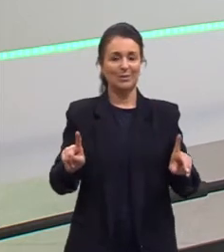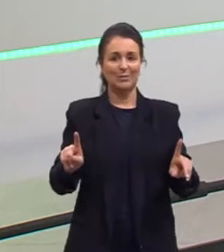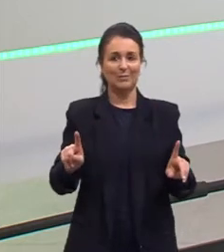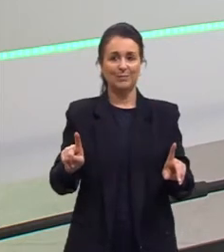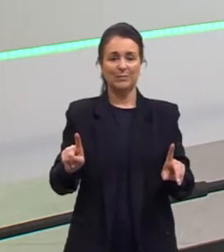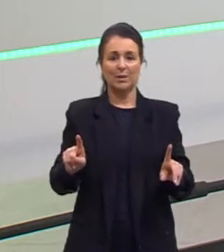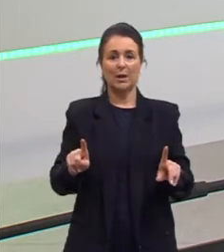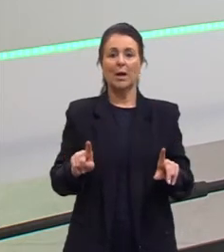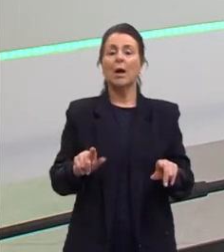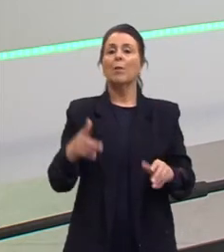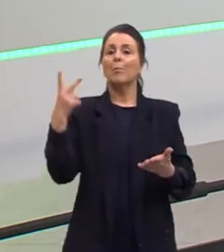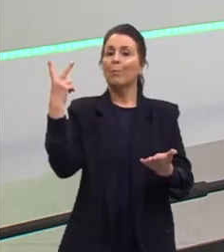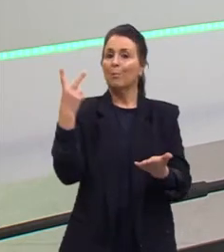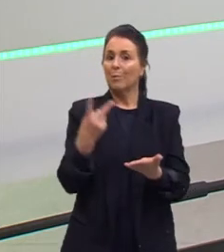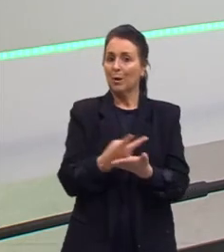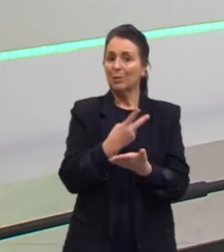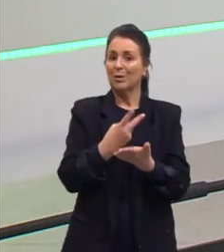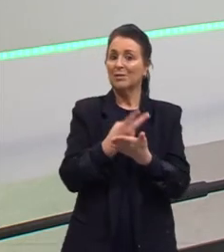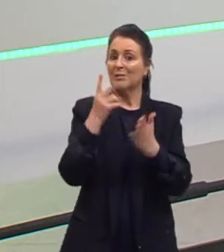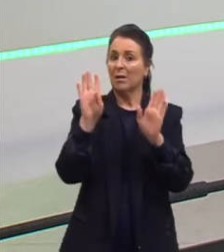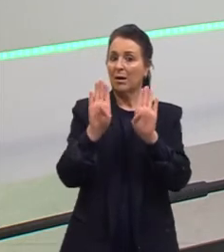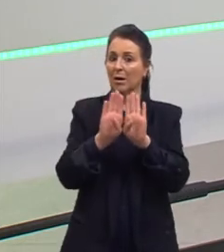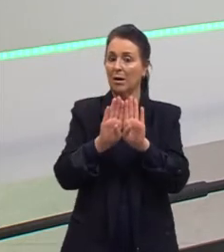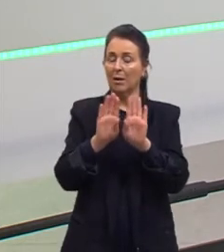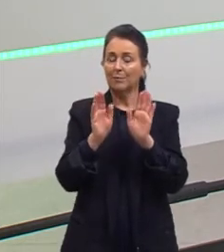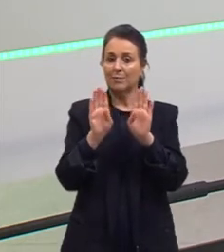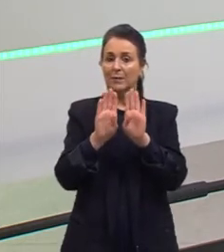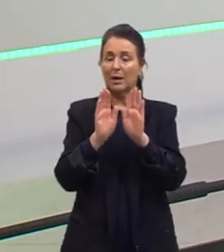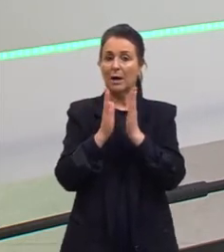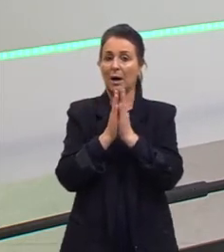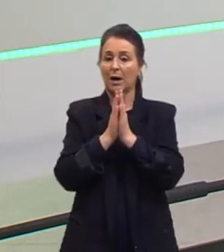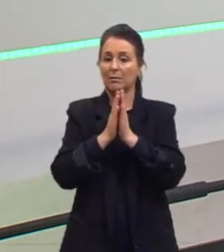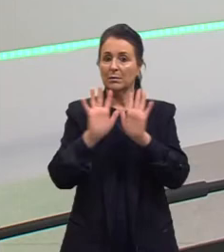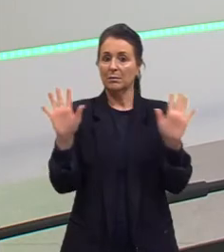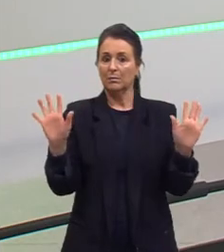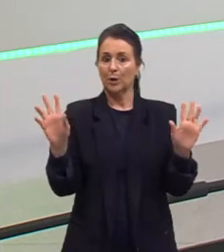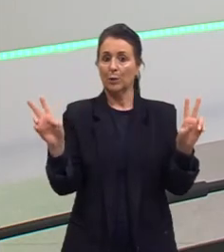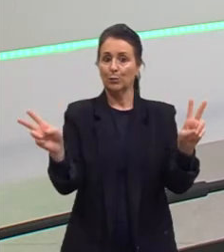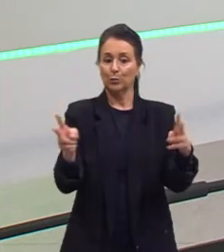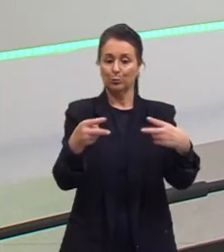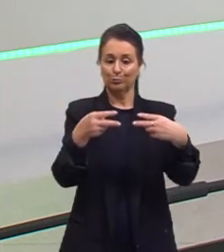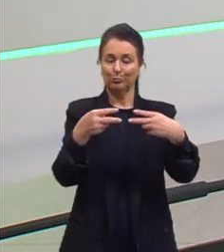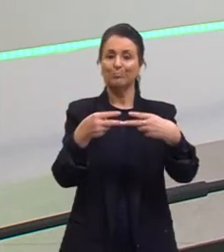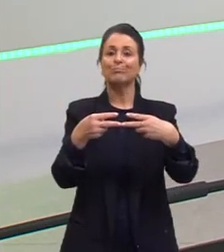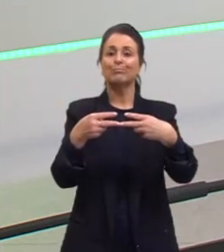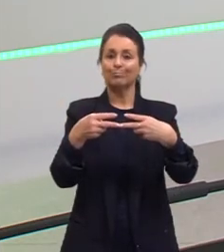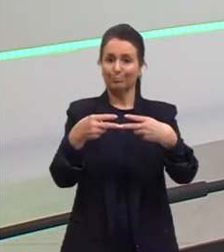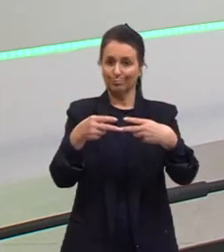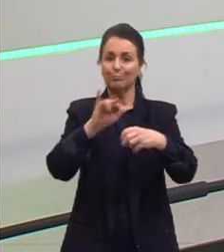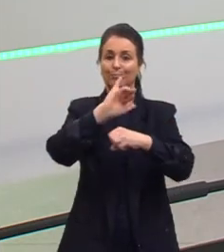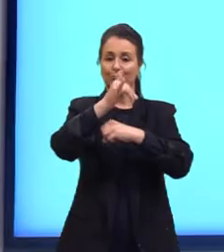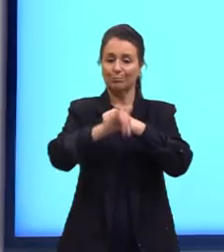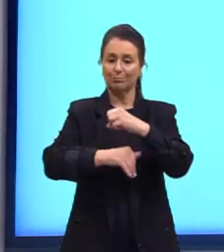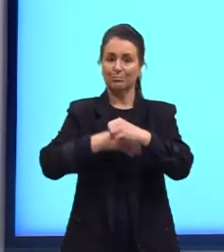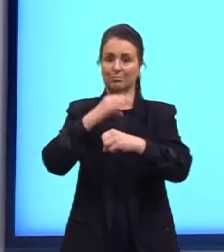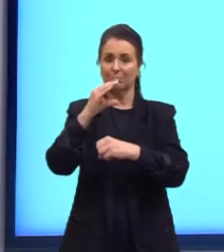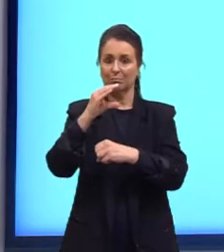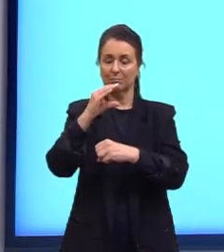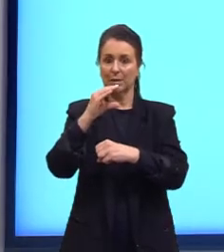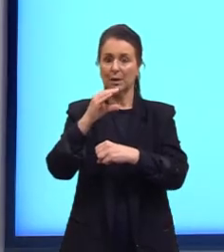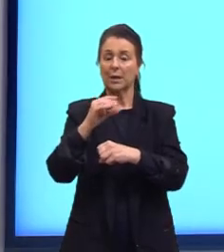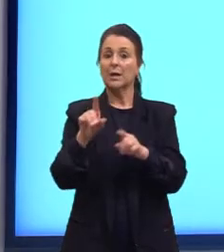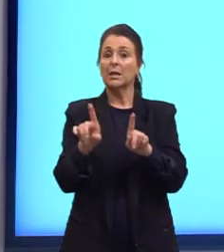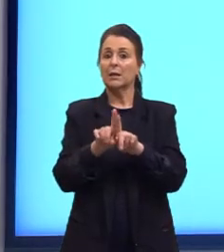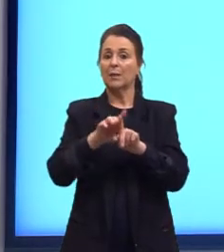Para ocorrer essa isomeria, precisa ter dupla ligação entre os átomos de carbono. E esses mesmos